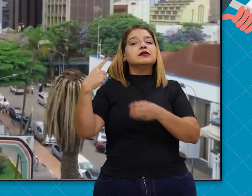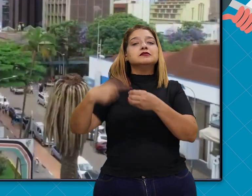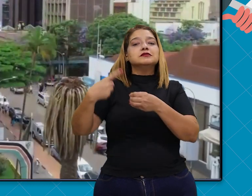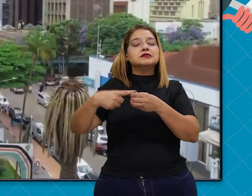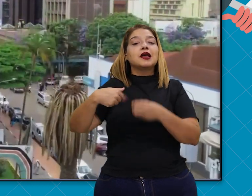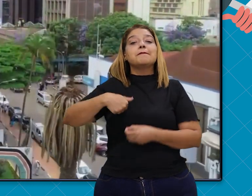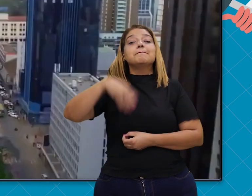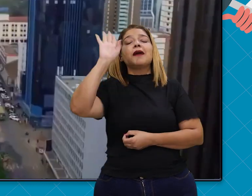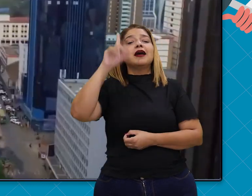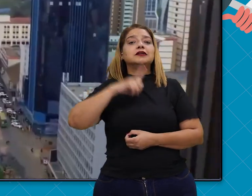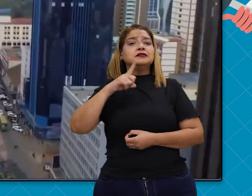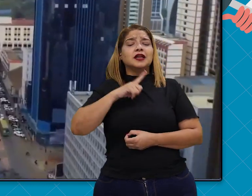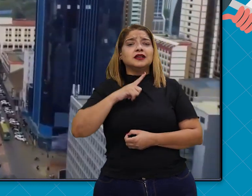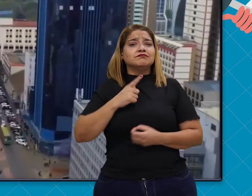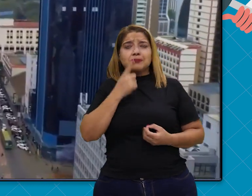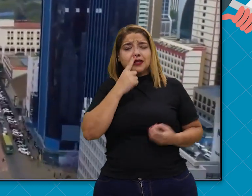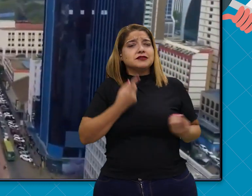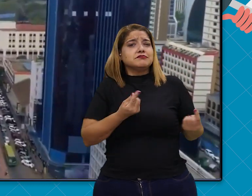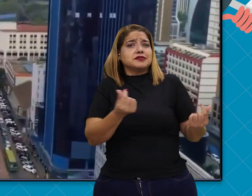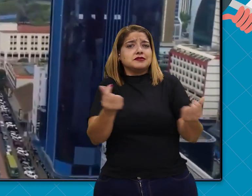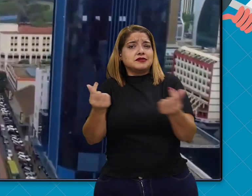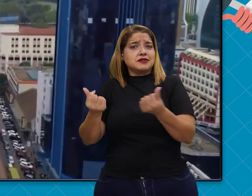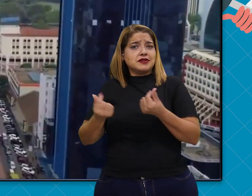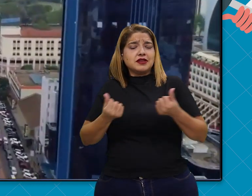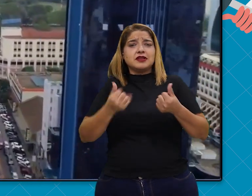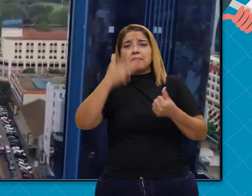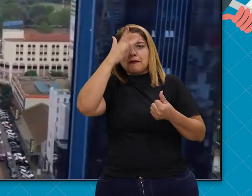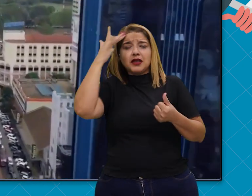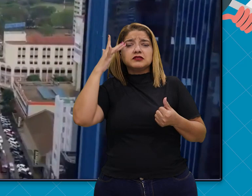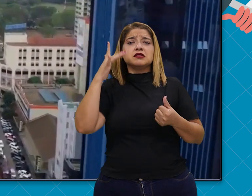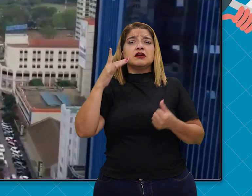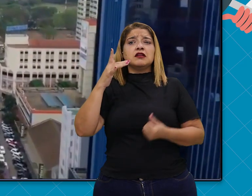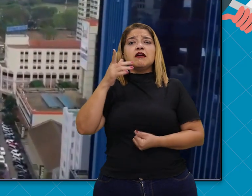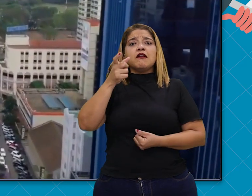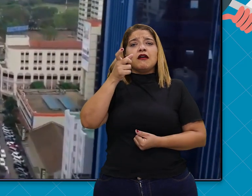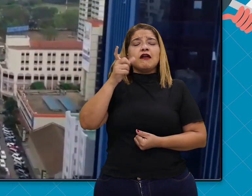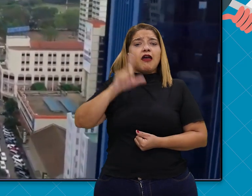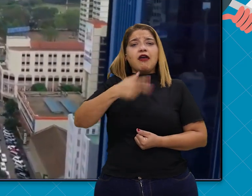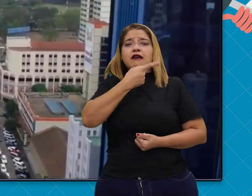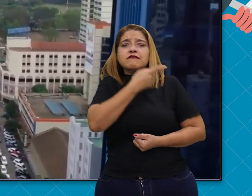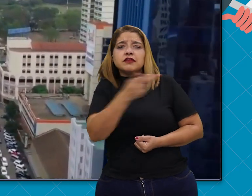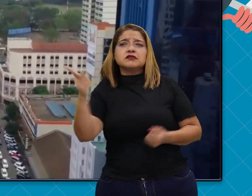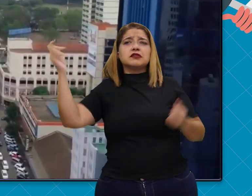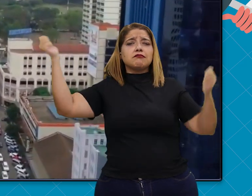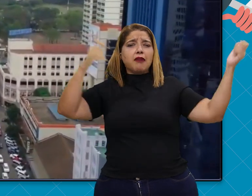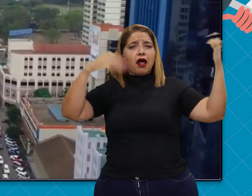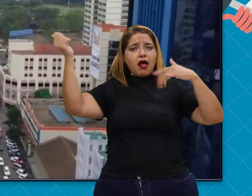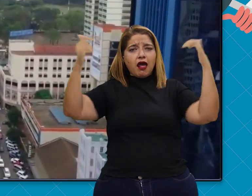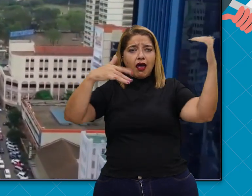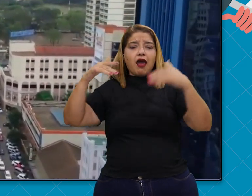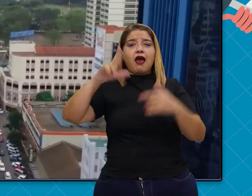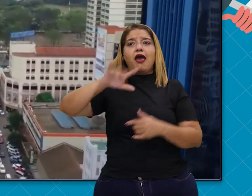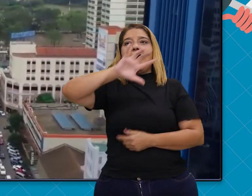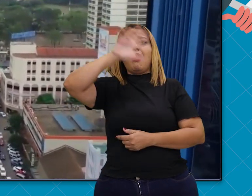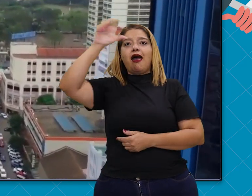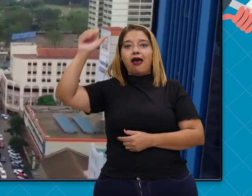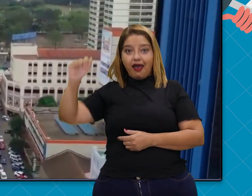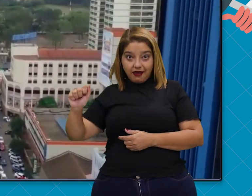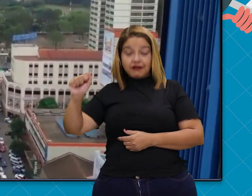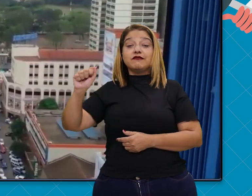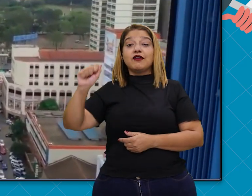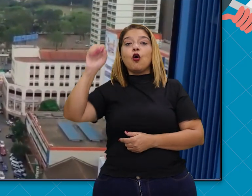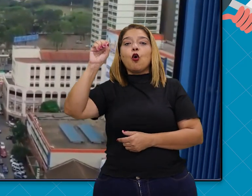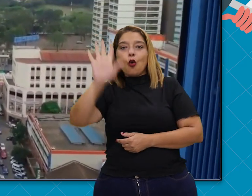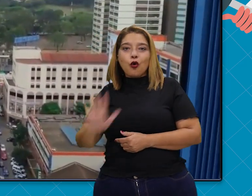mais rica e também a cidade mais visitada da África Oriental. Então, é uma cidade que tem muitos